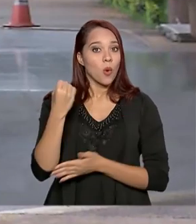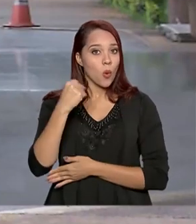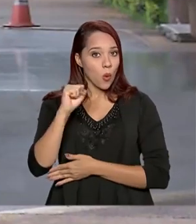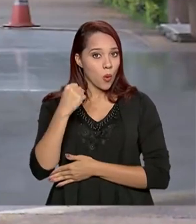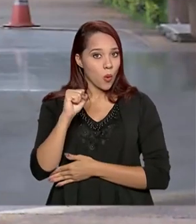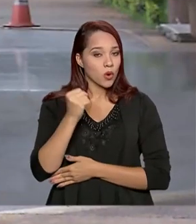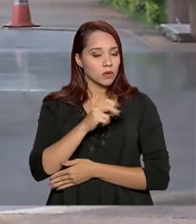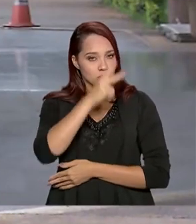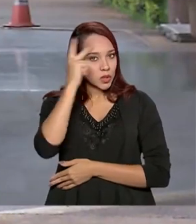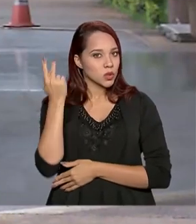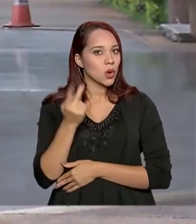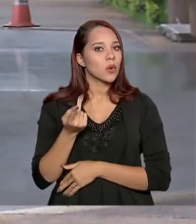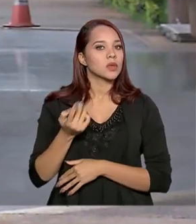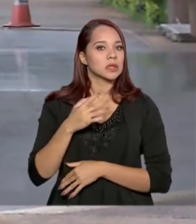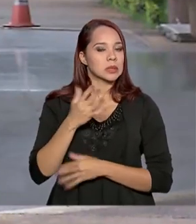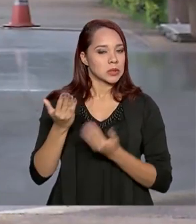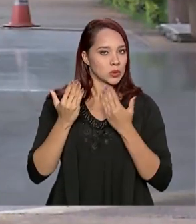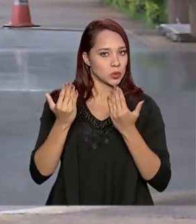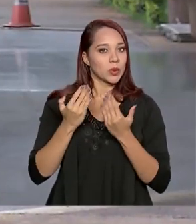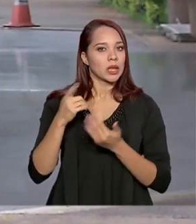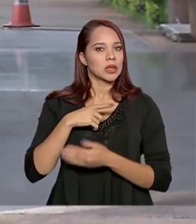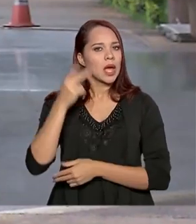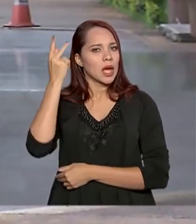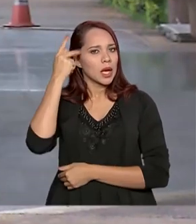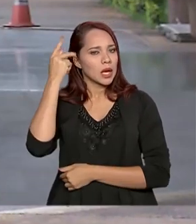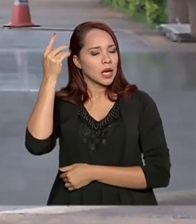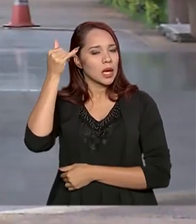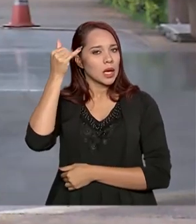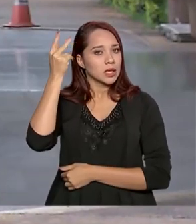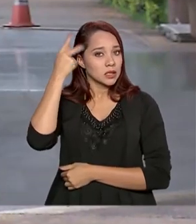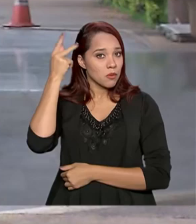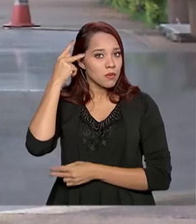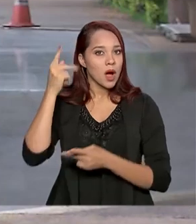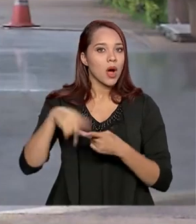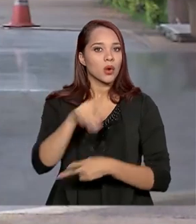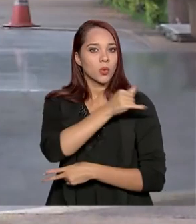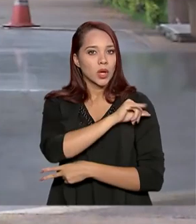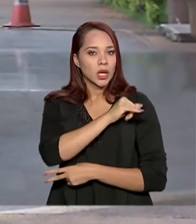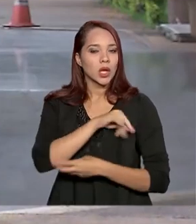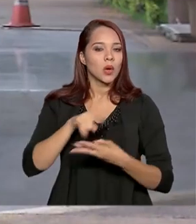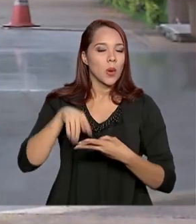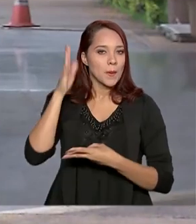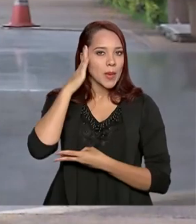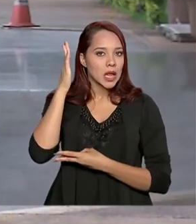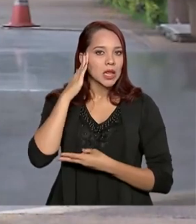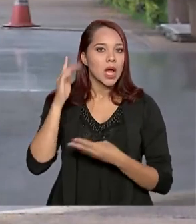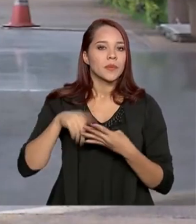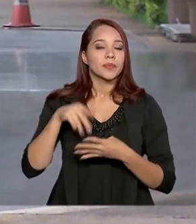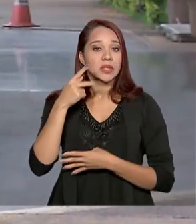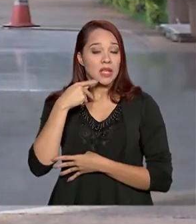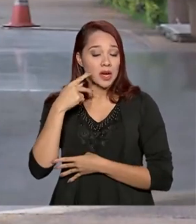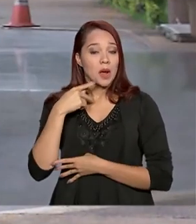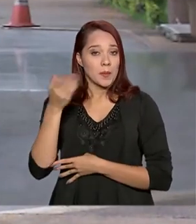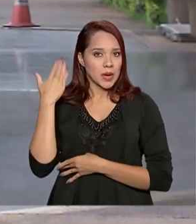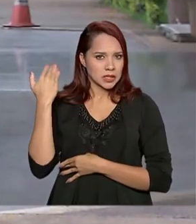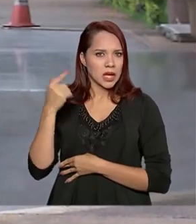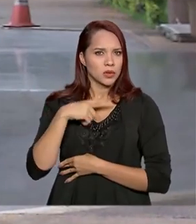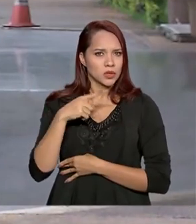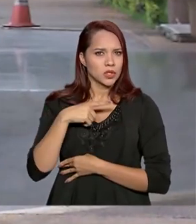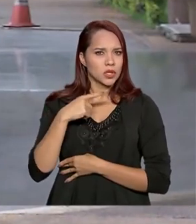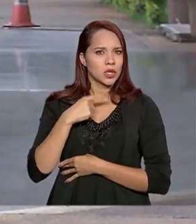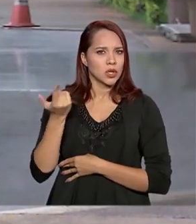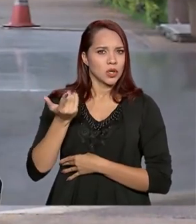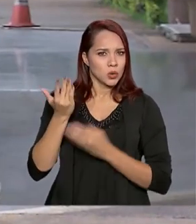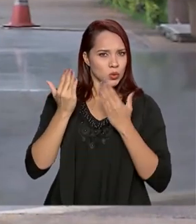suspeitos e eles estão nos estados do Rio de Janeiro, São Paulo, Minas Gerais, Paraná e Ceará. Aquele caso que tinha suspeita em Santa